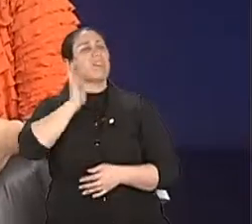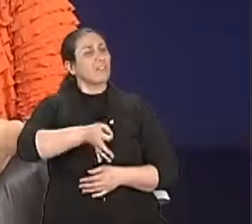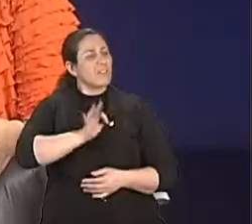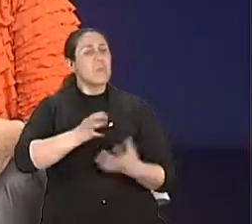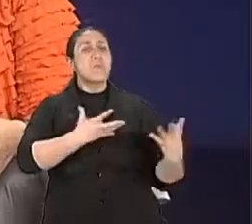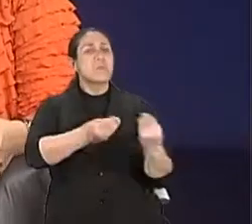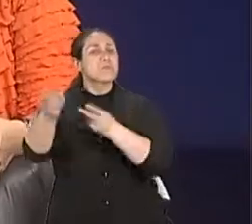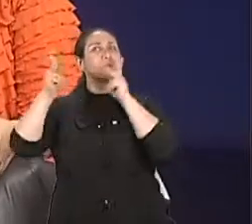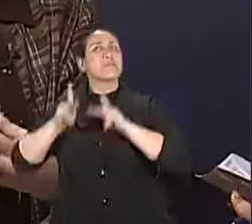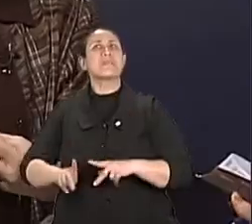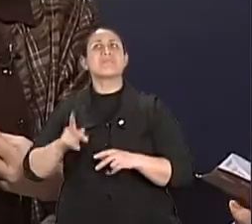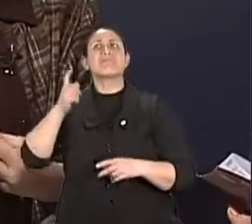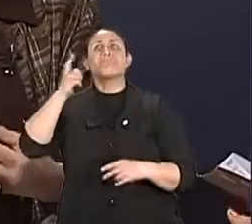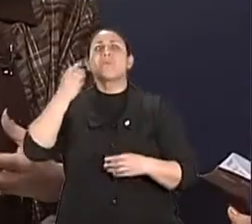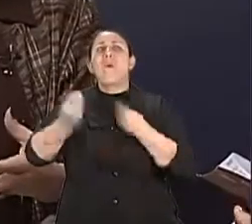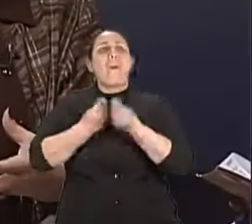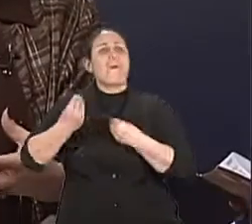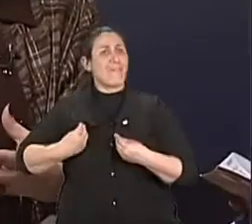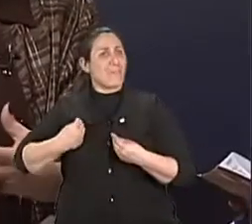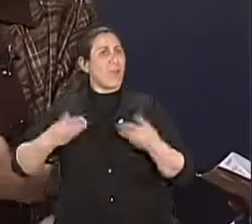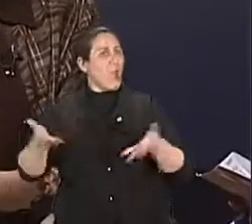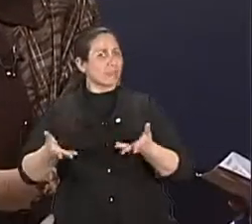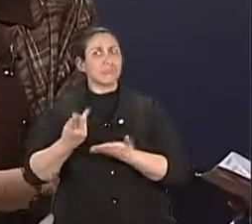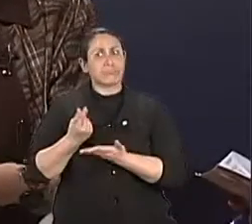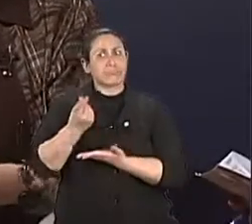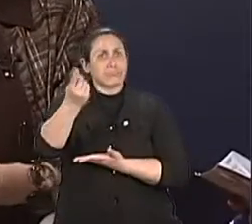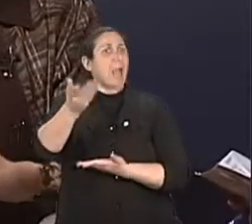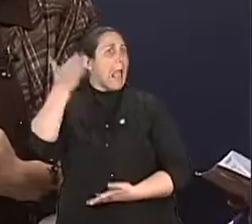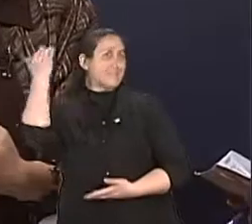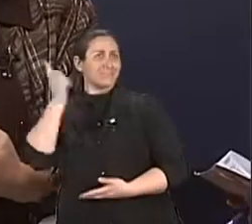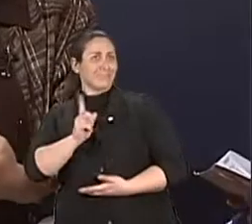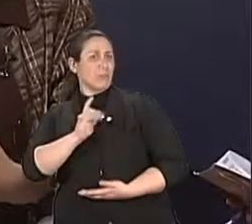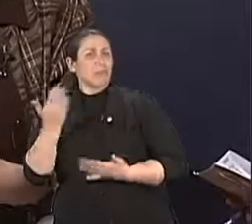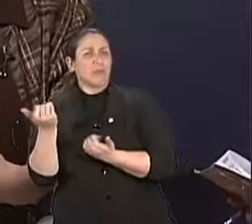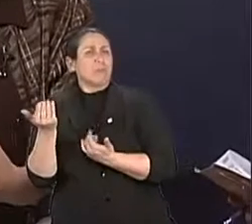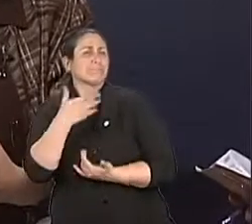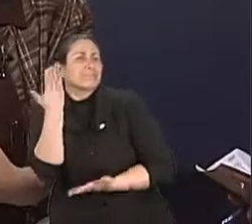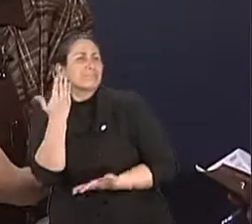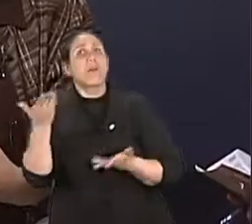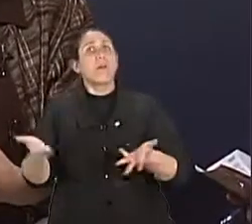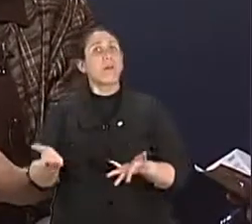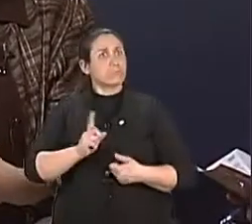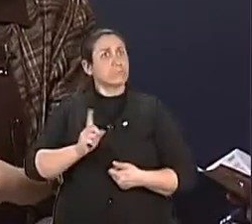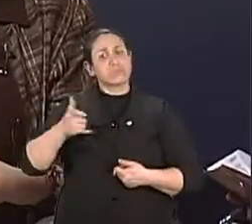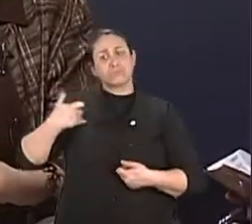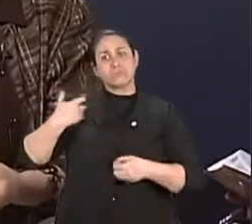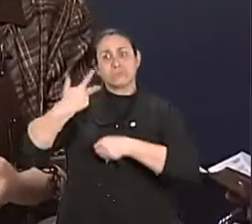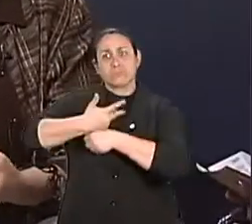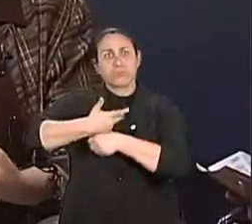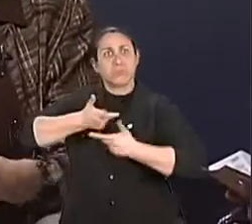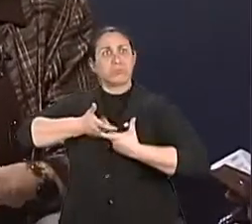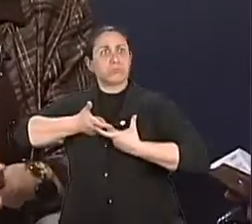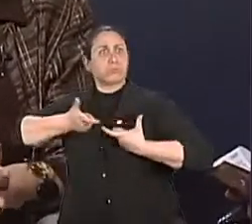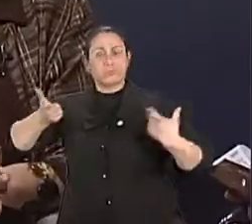agora. Olha, eu acho isso, assim, importantíssimo. A gente chama de resiliência, de resgate. É assim, quando tu